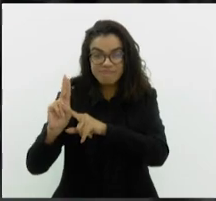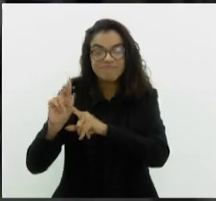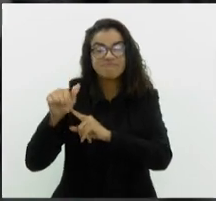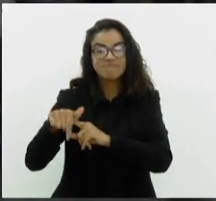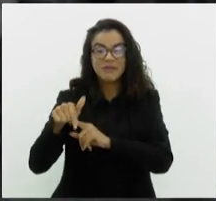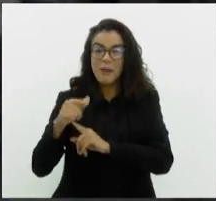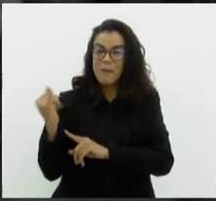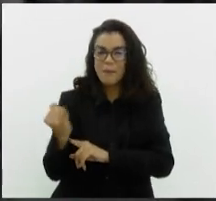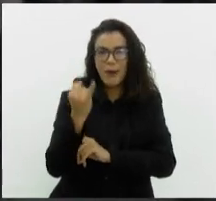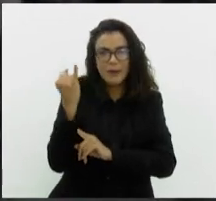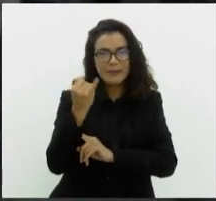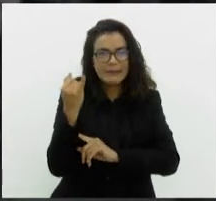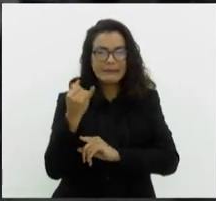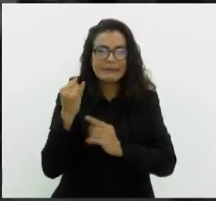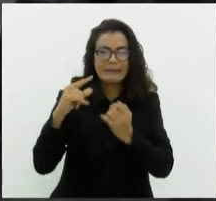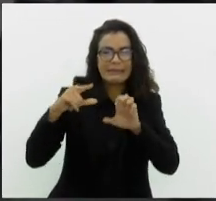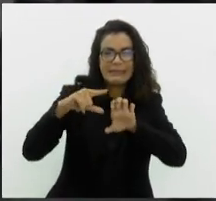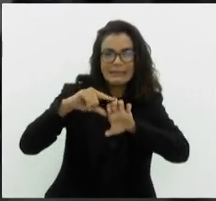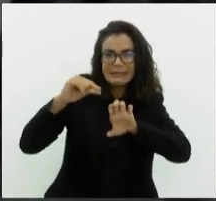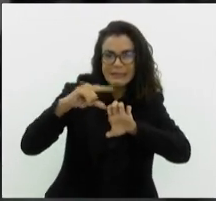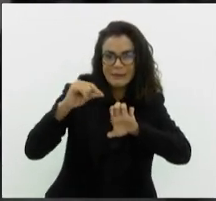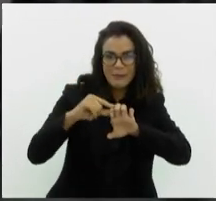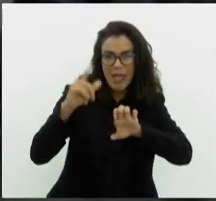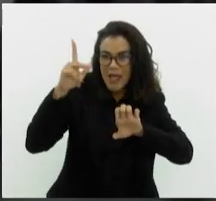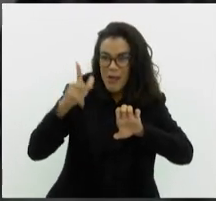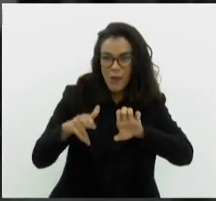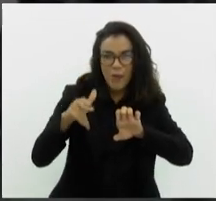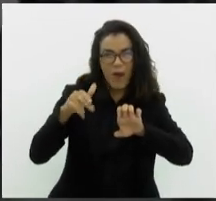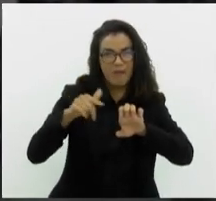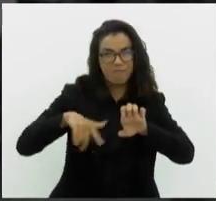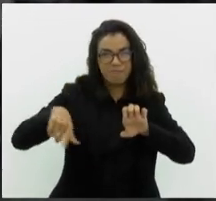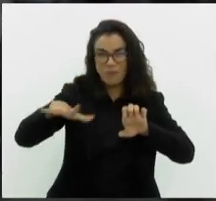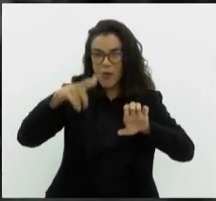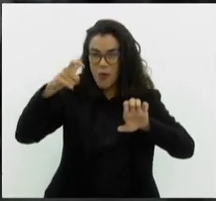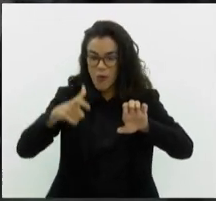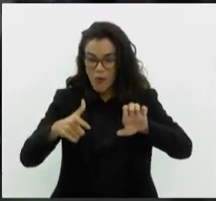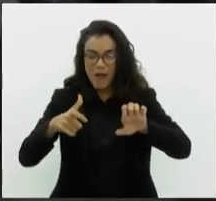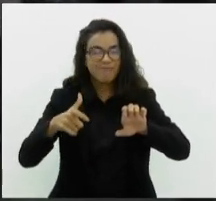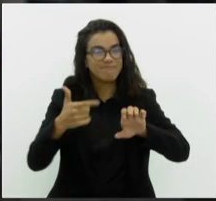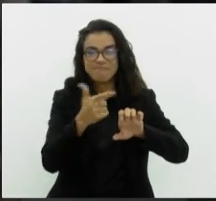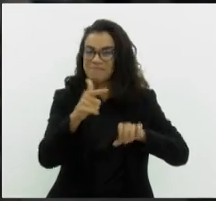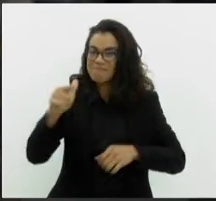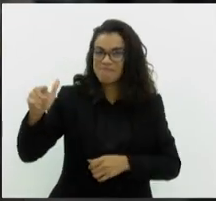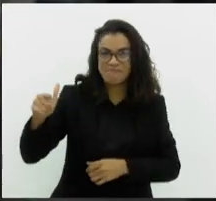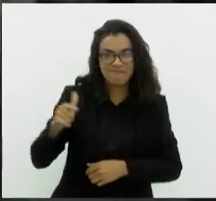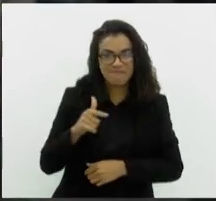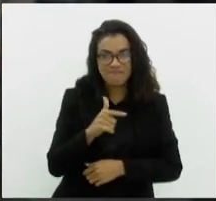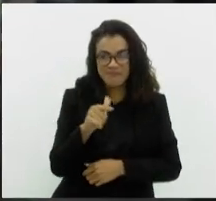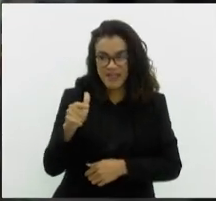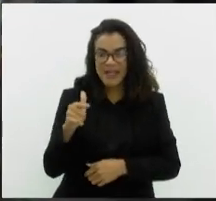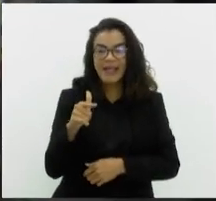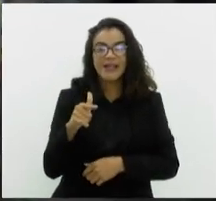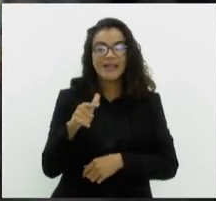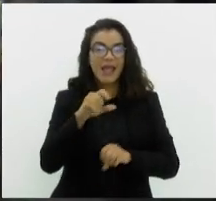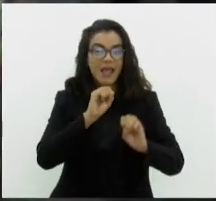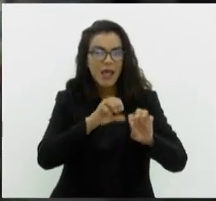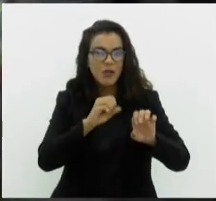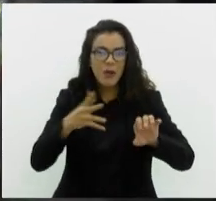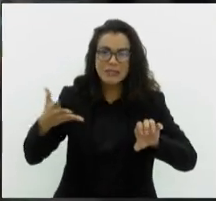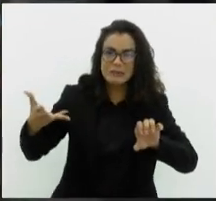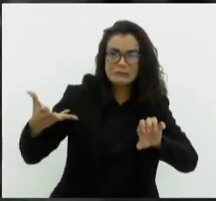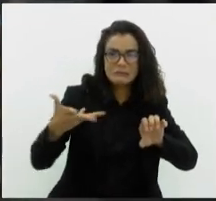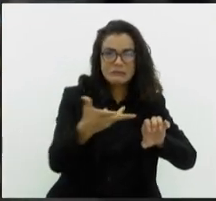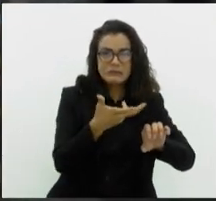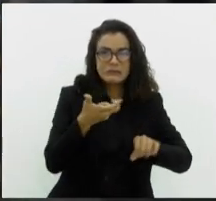atividades relacionadas a empreendedorismo, mas você não tem nenhuma com esse tipo de junção aqui, que realmente você tem a educação de mais alta qualidade,